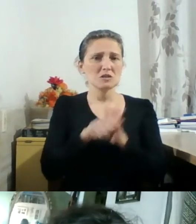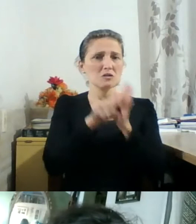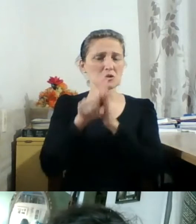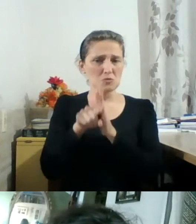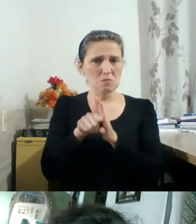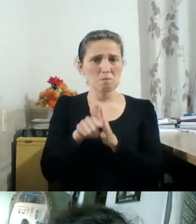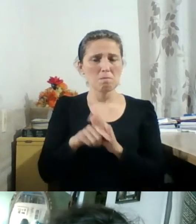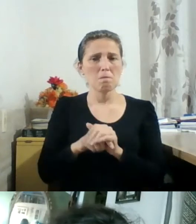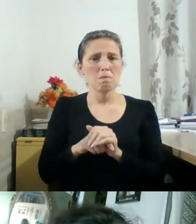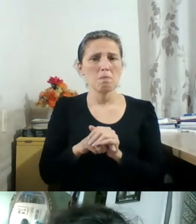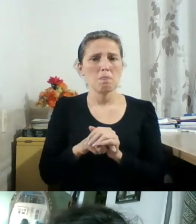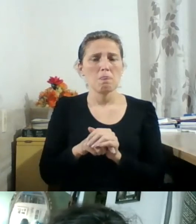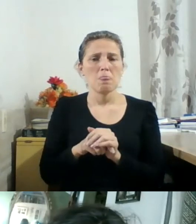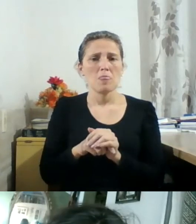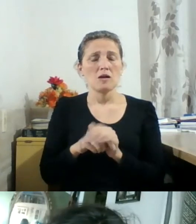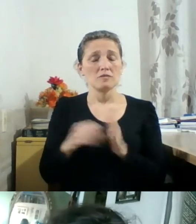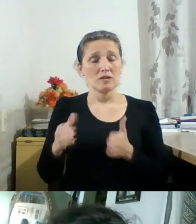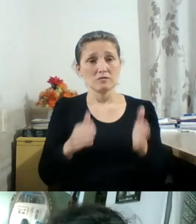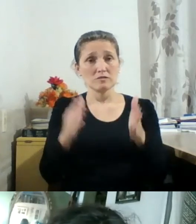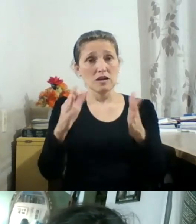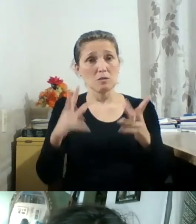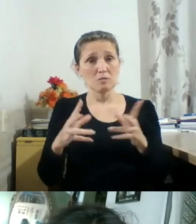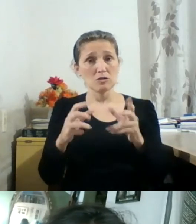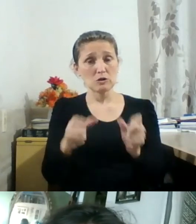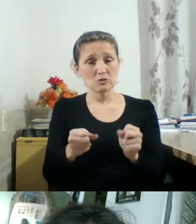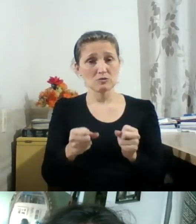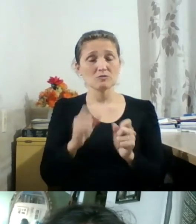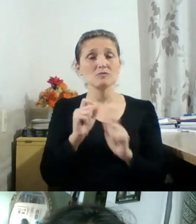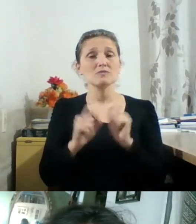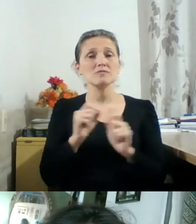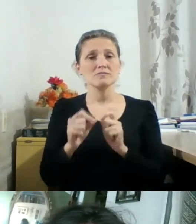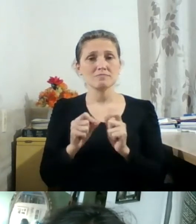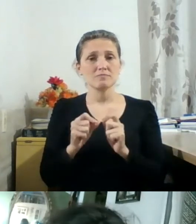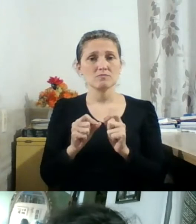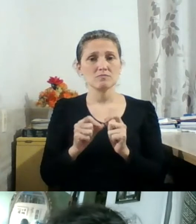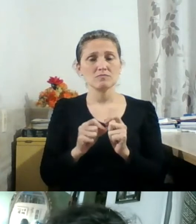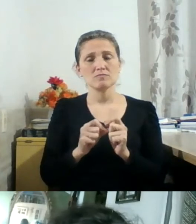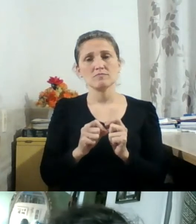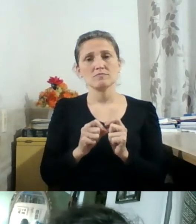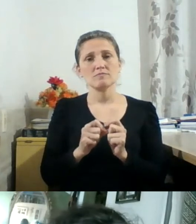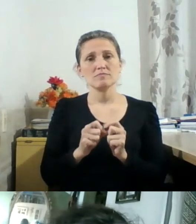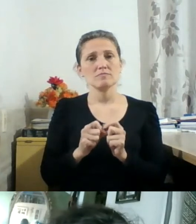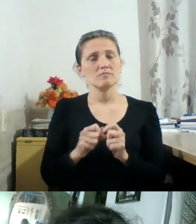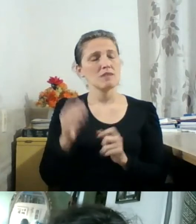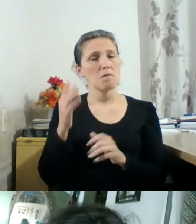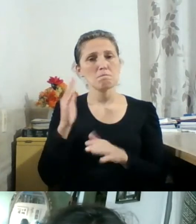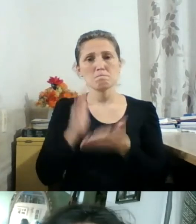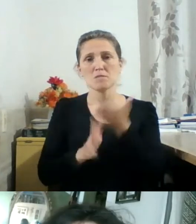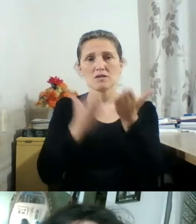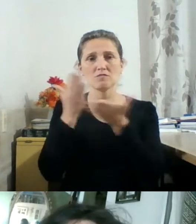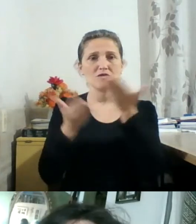Esse caminho todo, no fim das contas, é um caminho fantástico. E o mais fantástico é continuar ainda aqui,